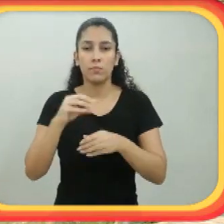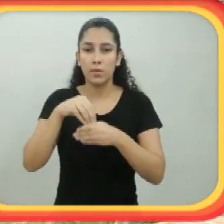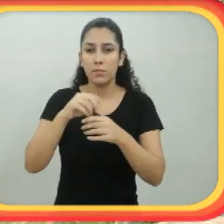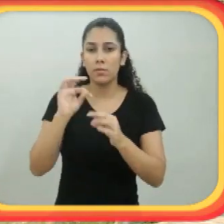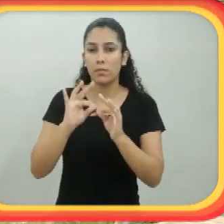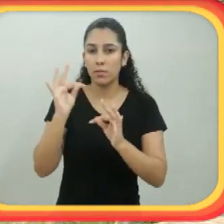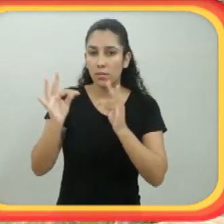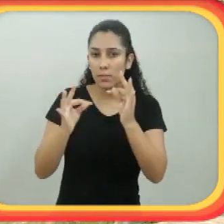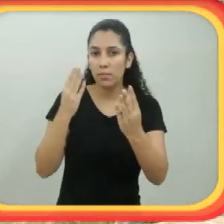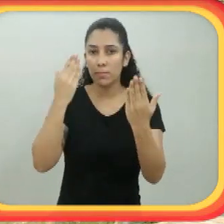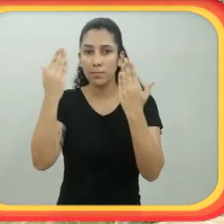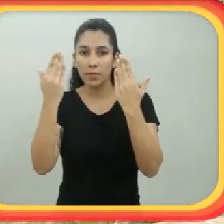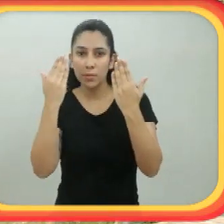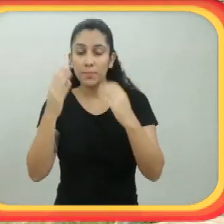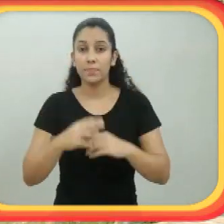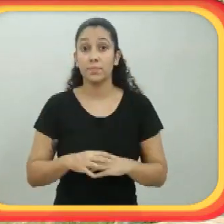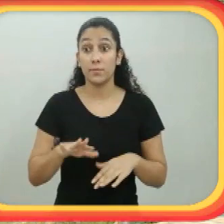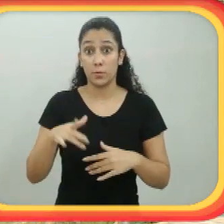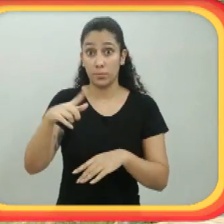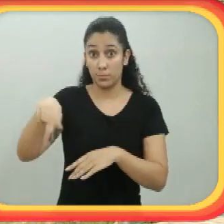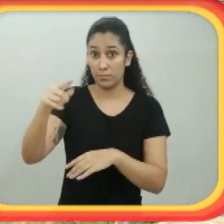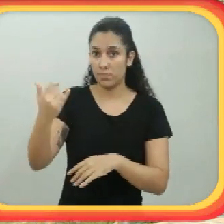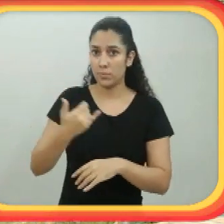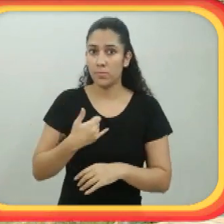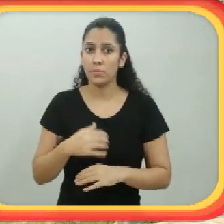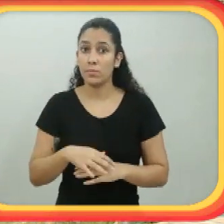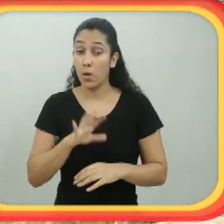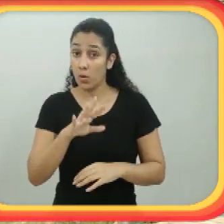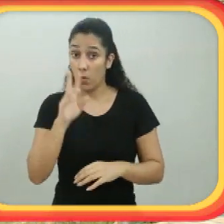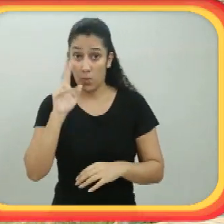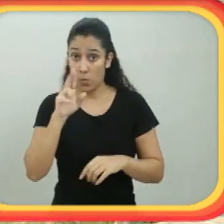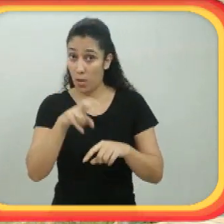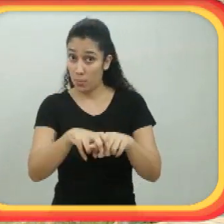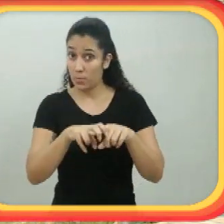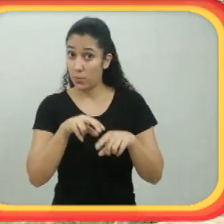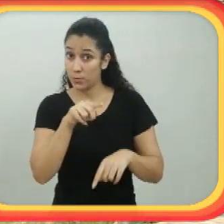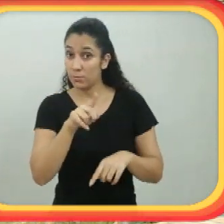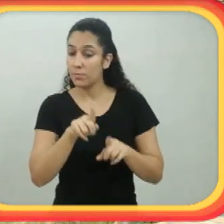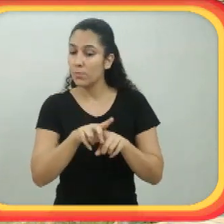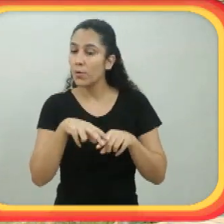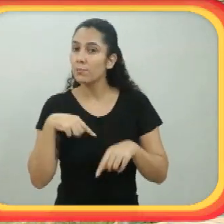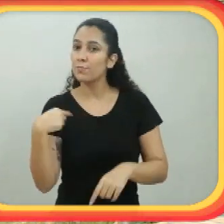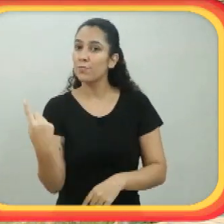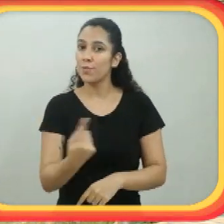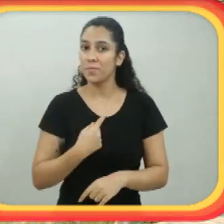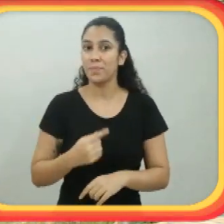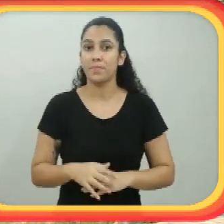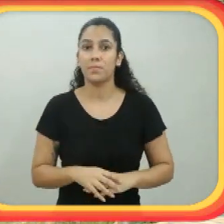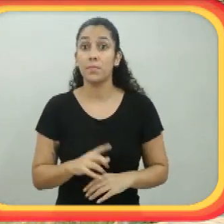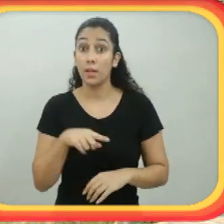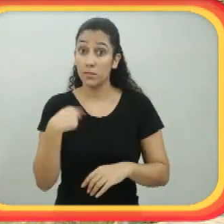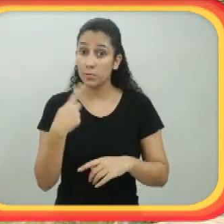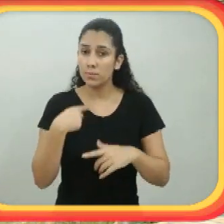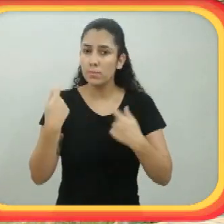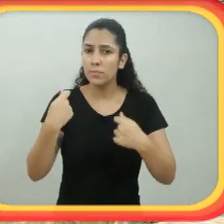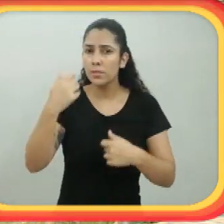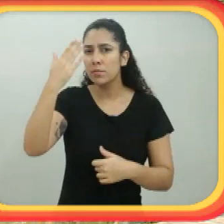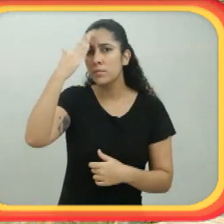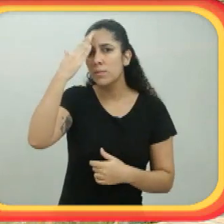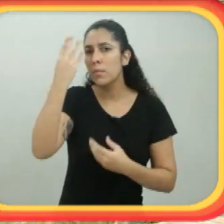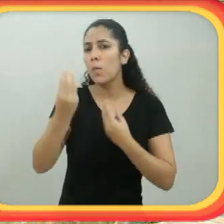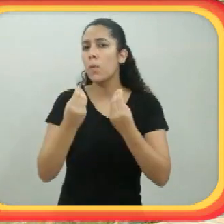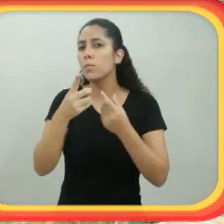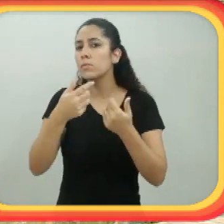lá nessa clínica. E ainda que eu relutasse um pouquinho em fazer terapia, psicologia,